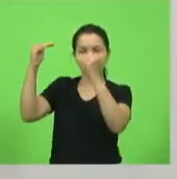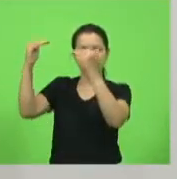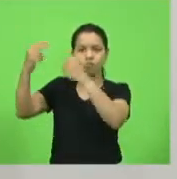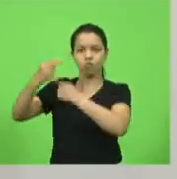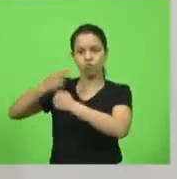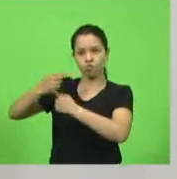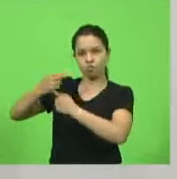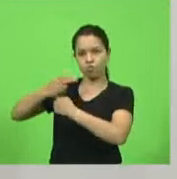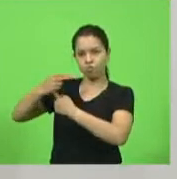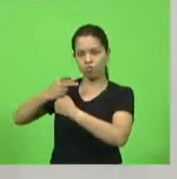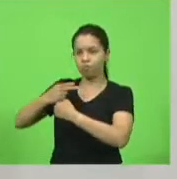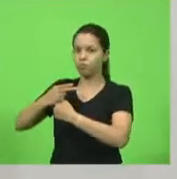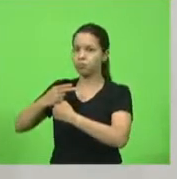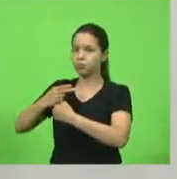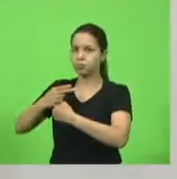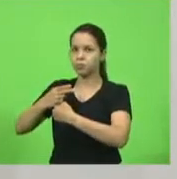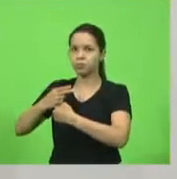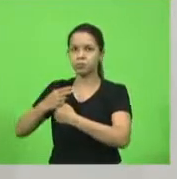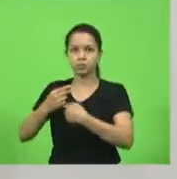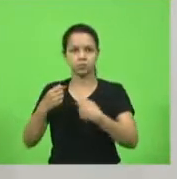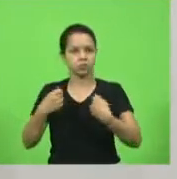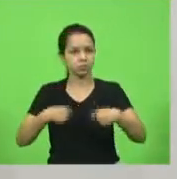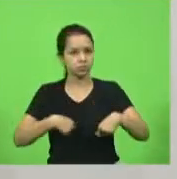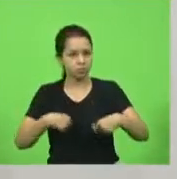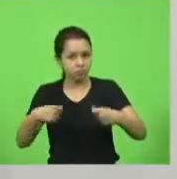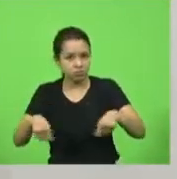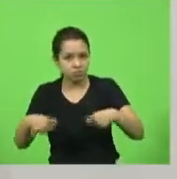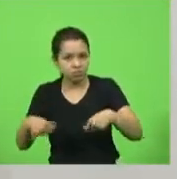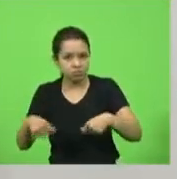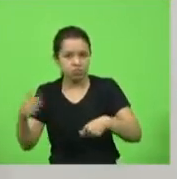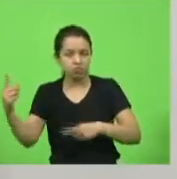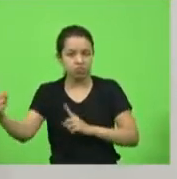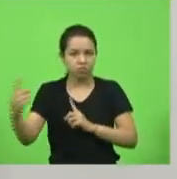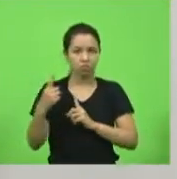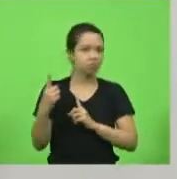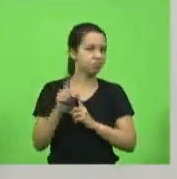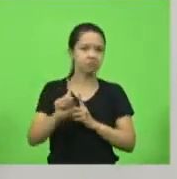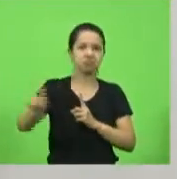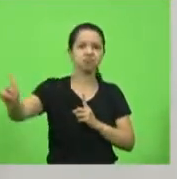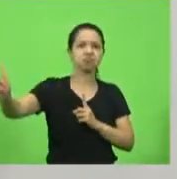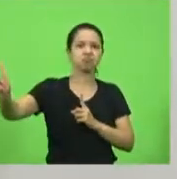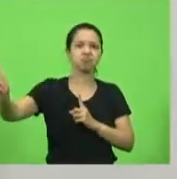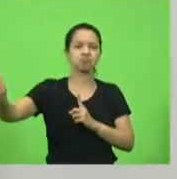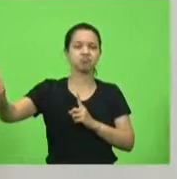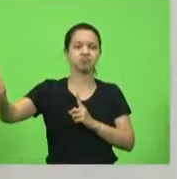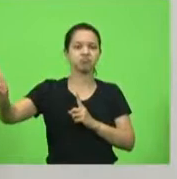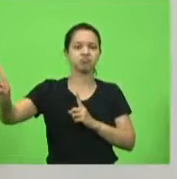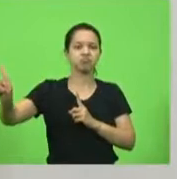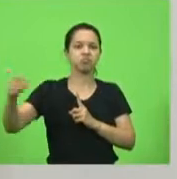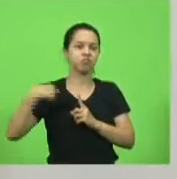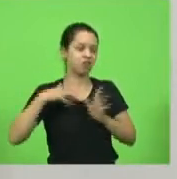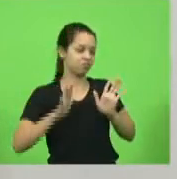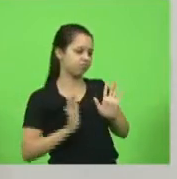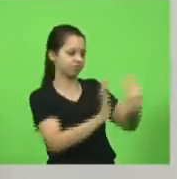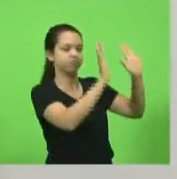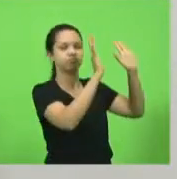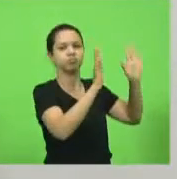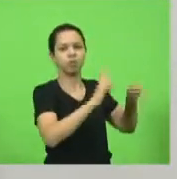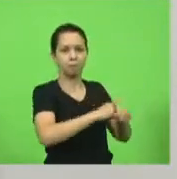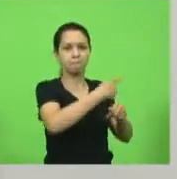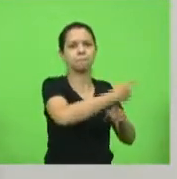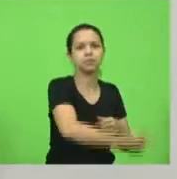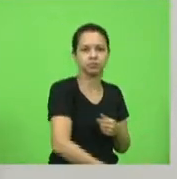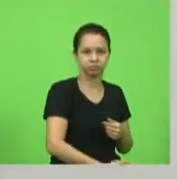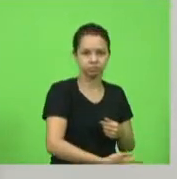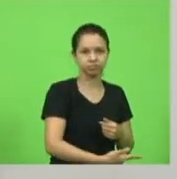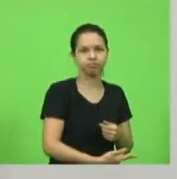quando você precisa ele vira as costas quando ele precisa ele te empurra para o abismo então nós